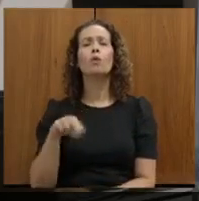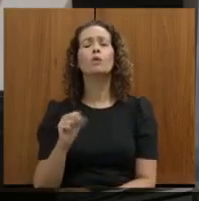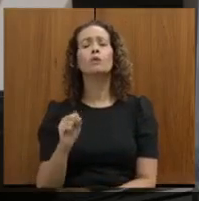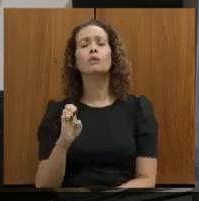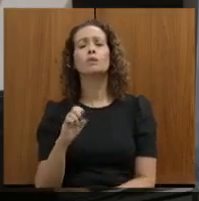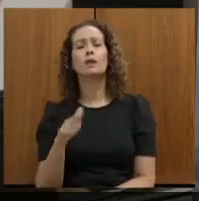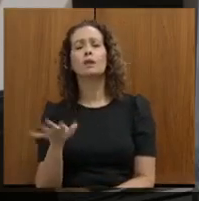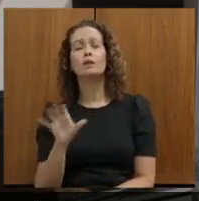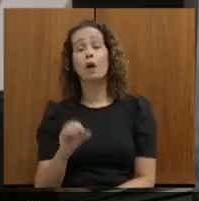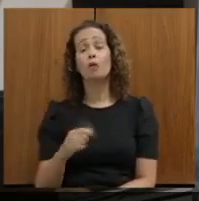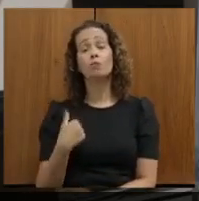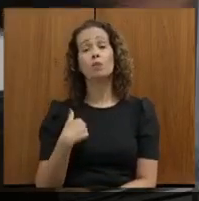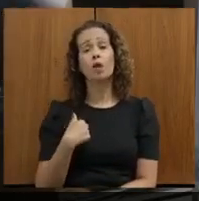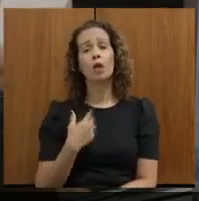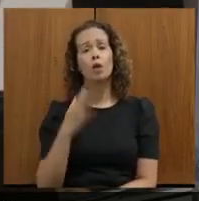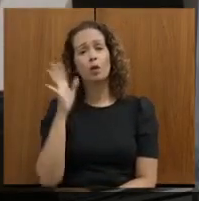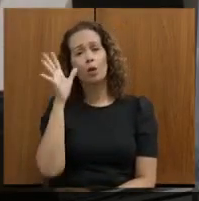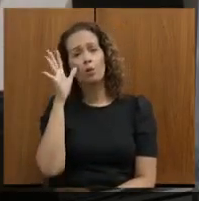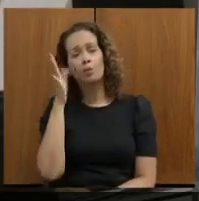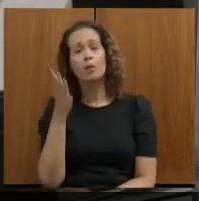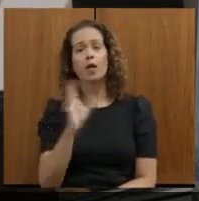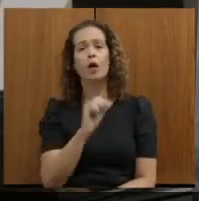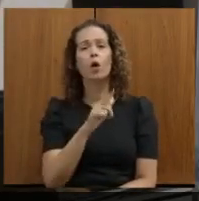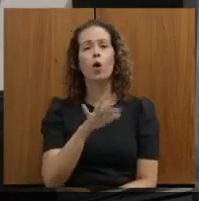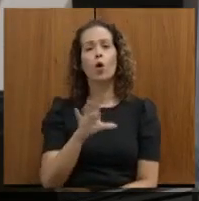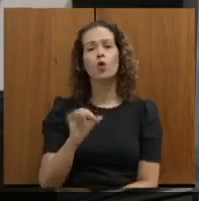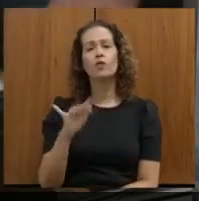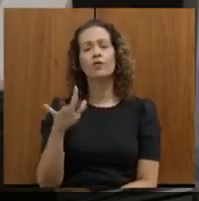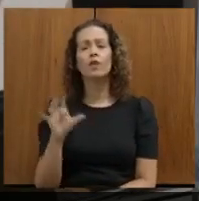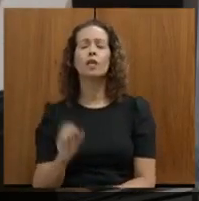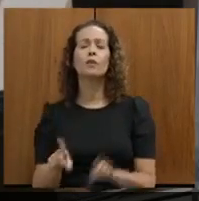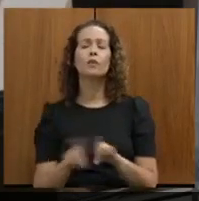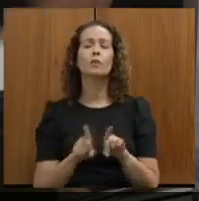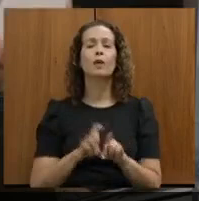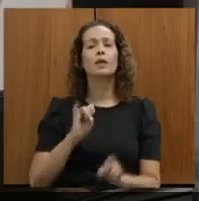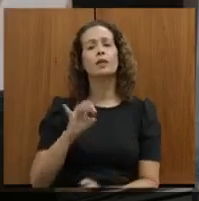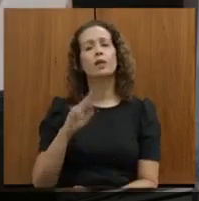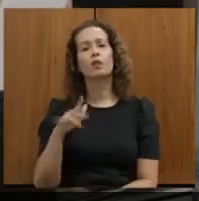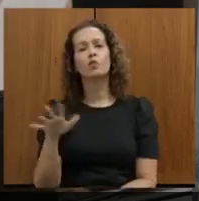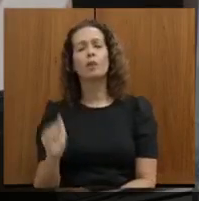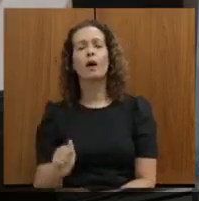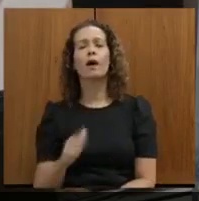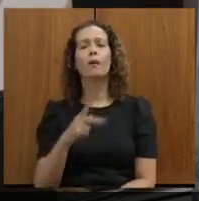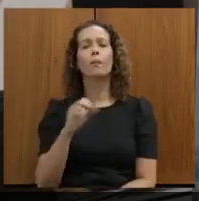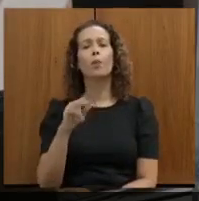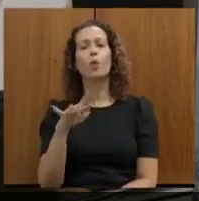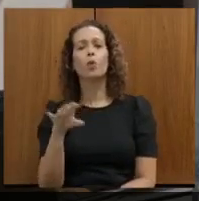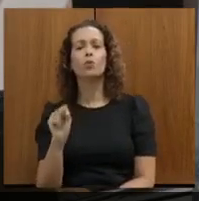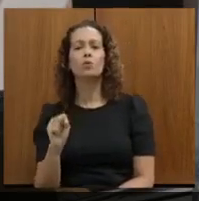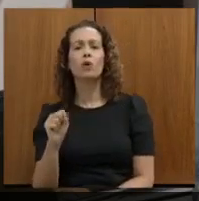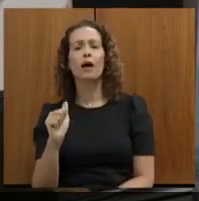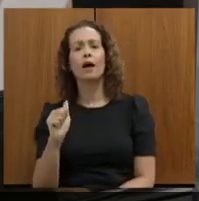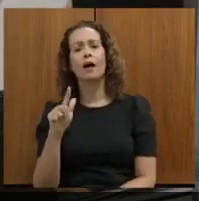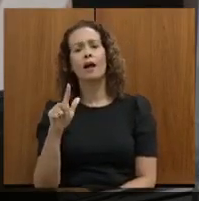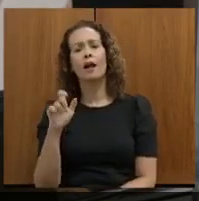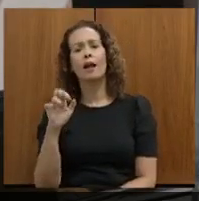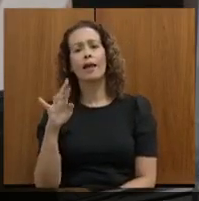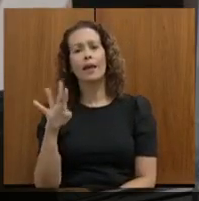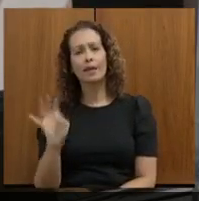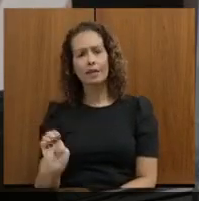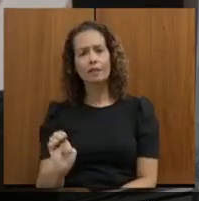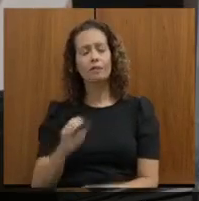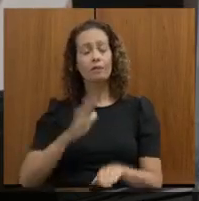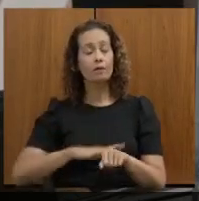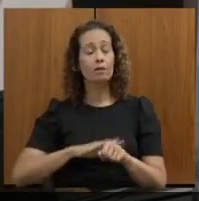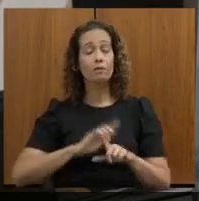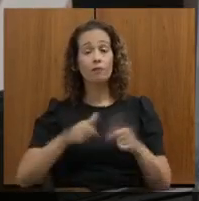que eu pude acompanhá-la em Ouro Fino, pude acompanhá-la em Itajubá, Pouso Alegre, tantas ações que estamos aguardando e